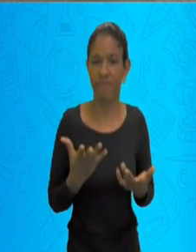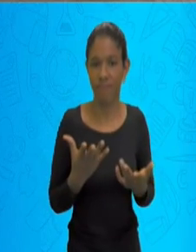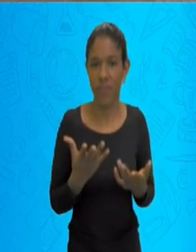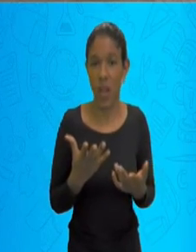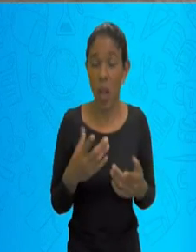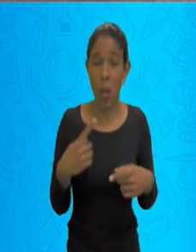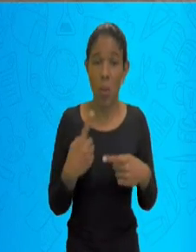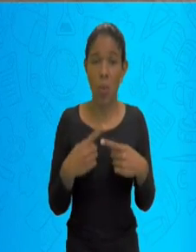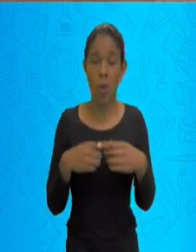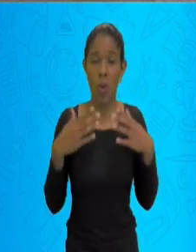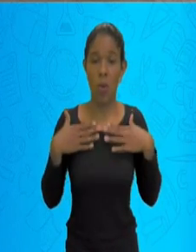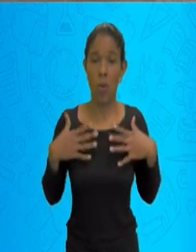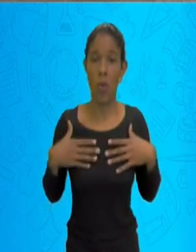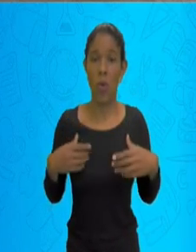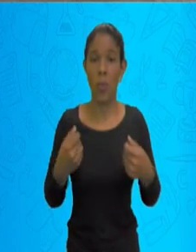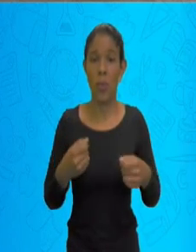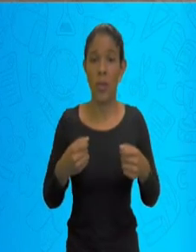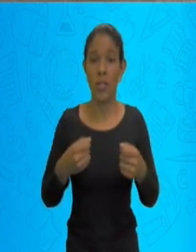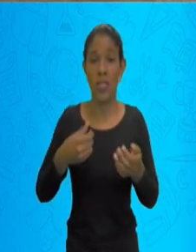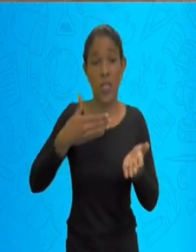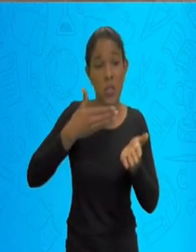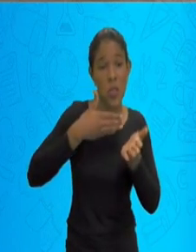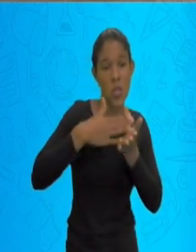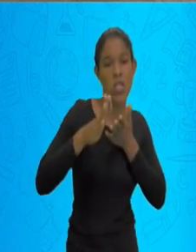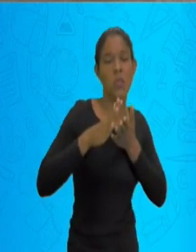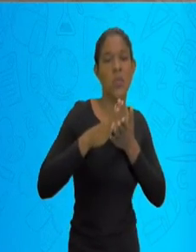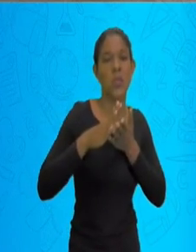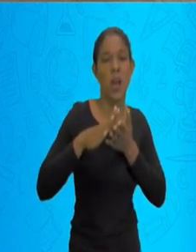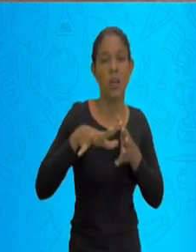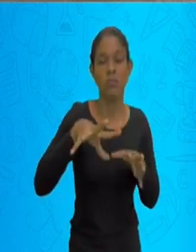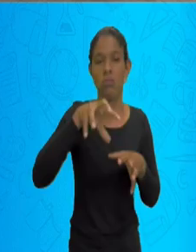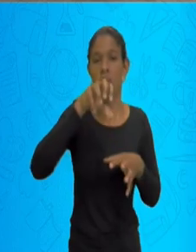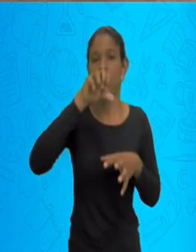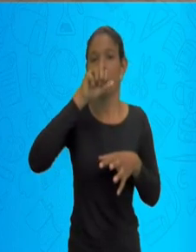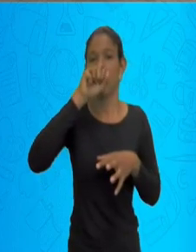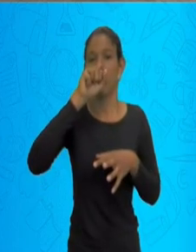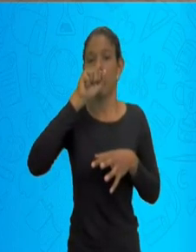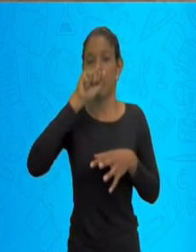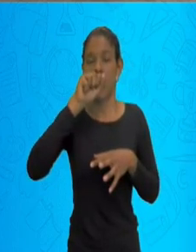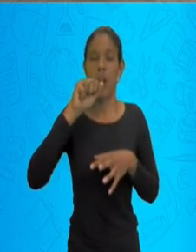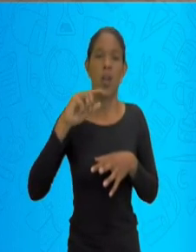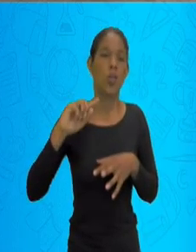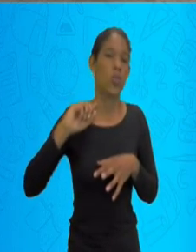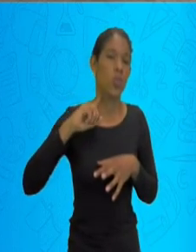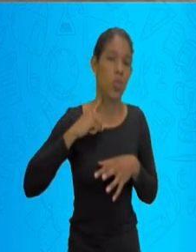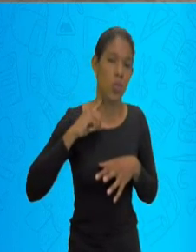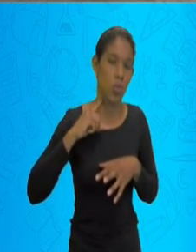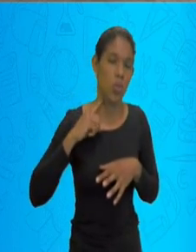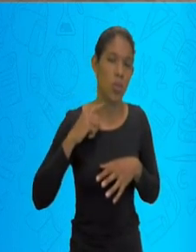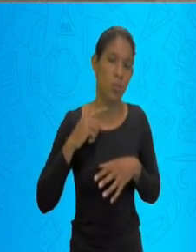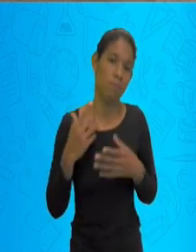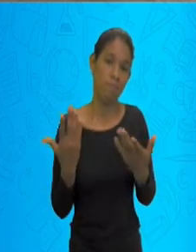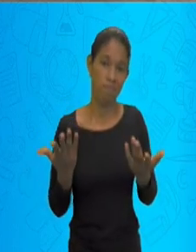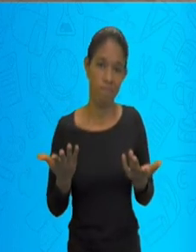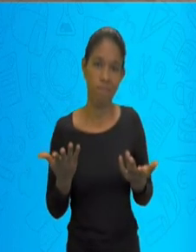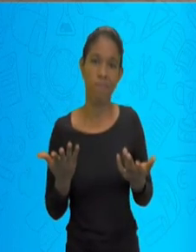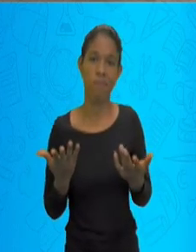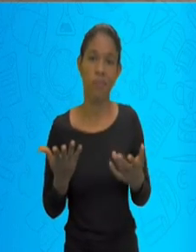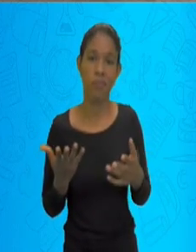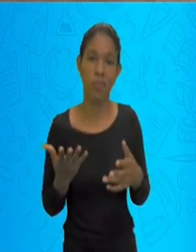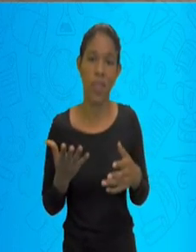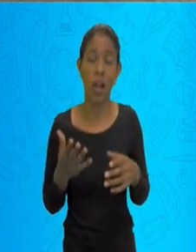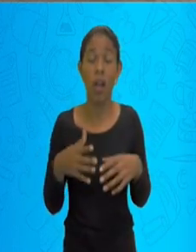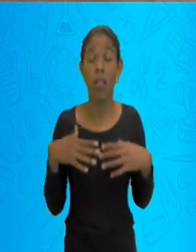incomodando o meu organismo. Então, é uma forma de empurrar pelo ar que sai pelo nariz